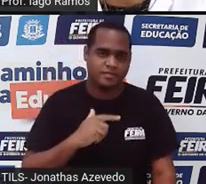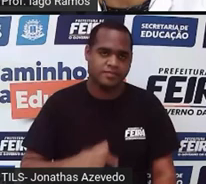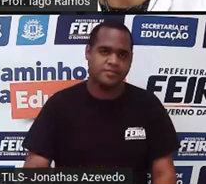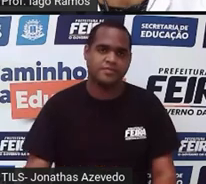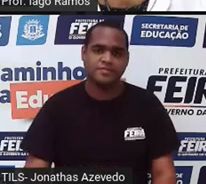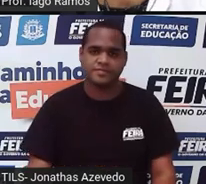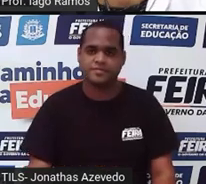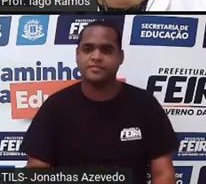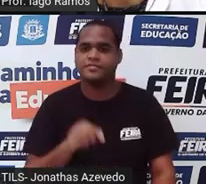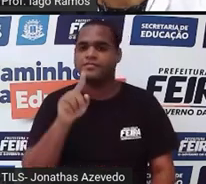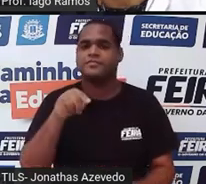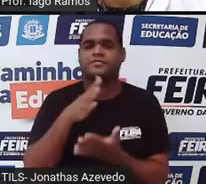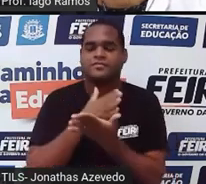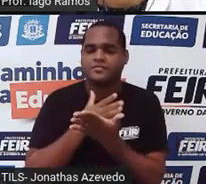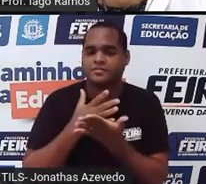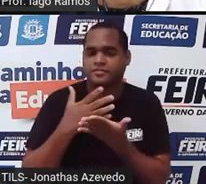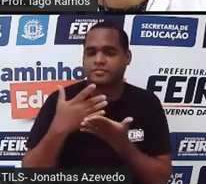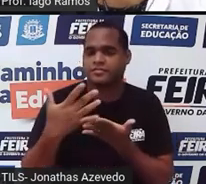começa